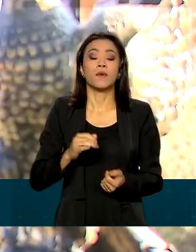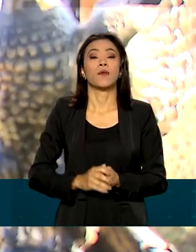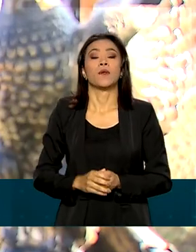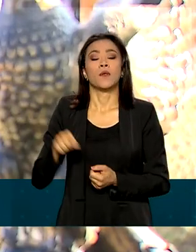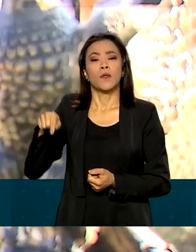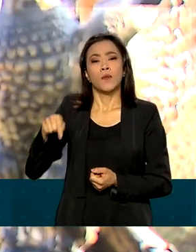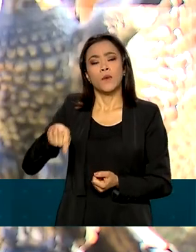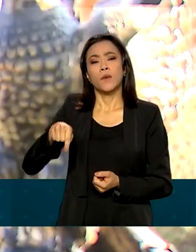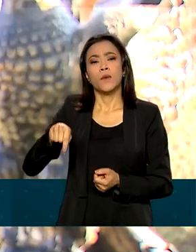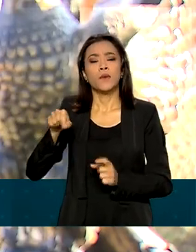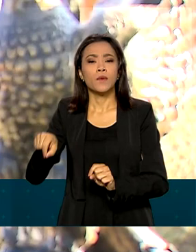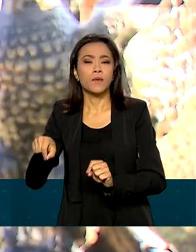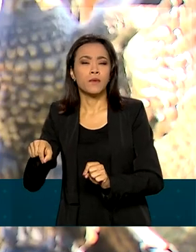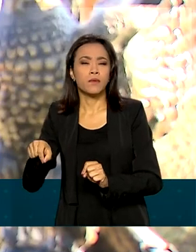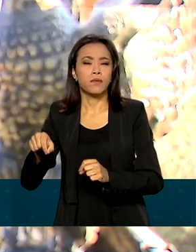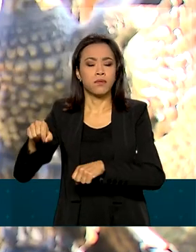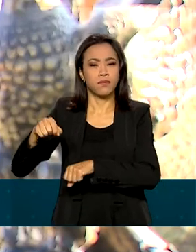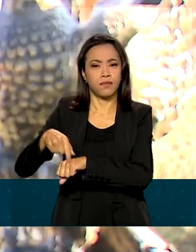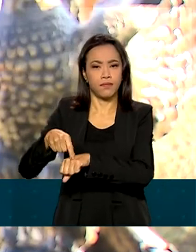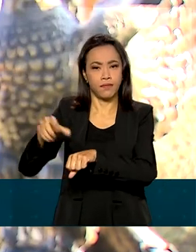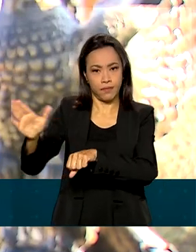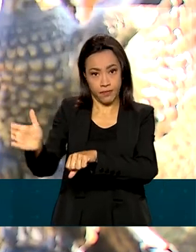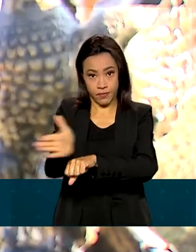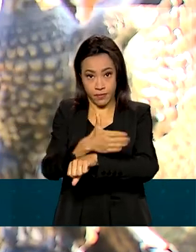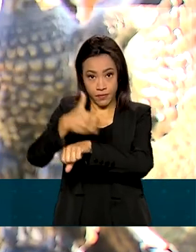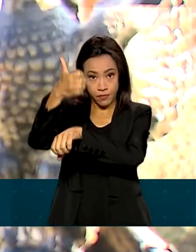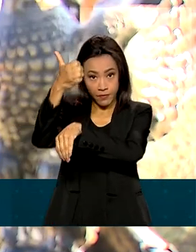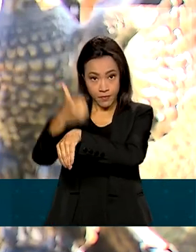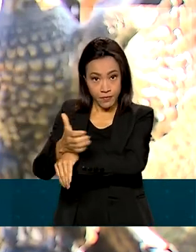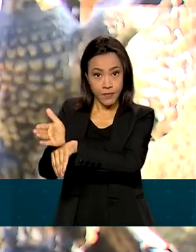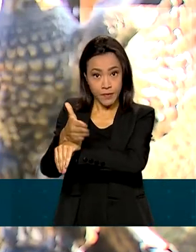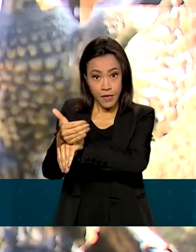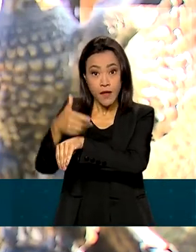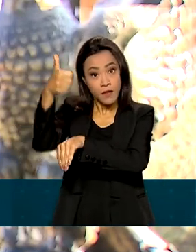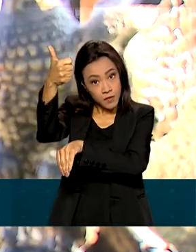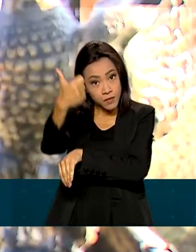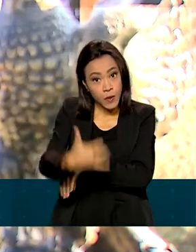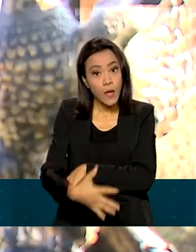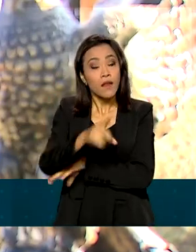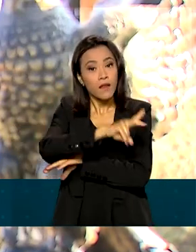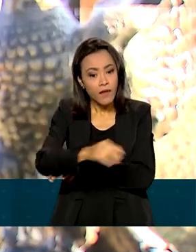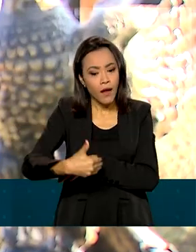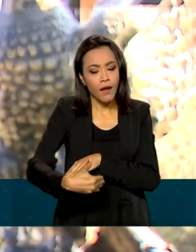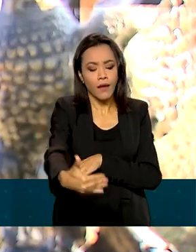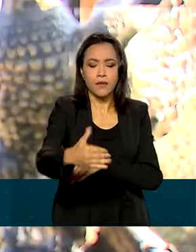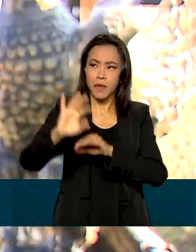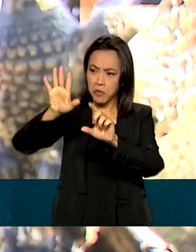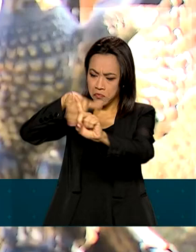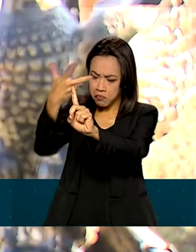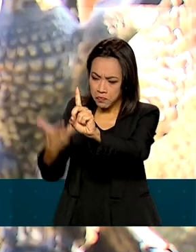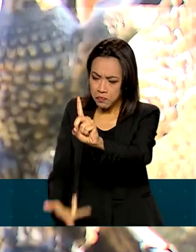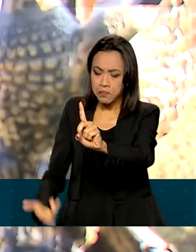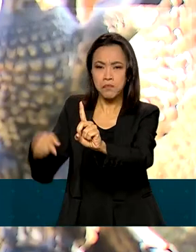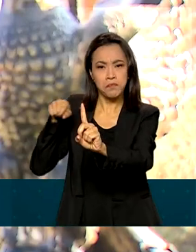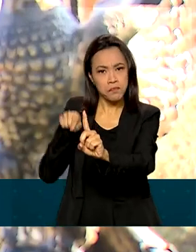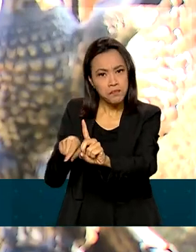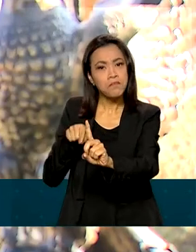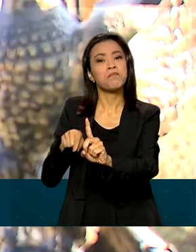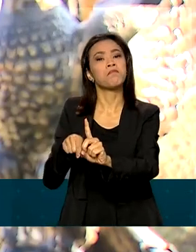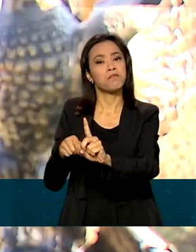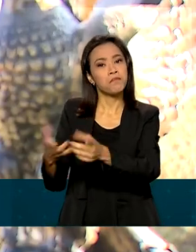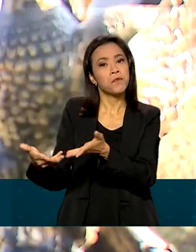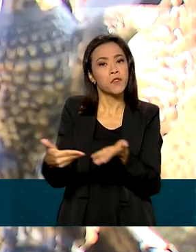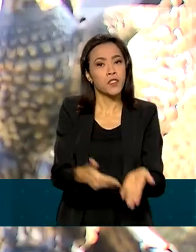das Relações Exteriores, o coração será recebido com honras de Estado. O mesmo ritual, né? Destinado aí para as